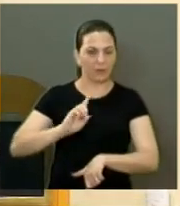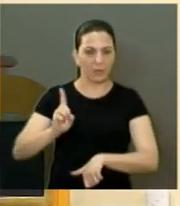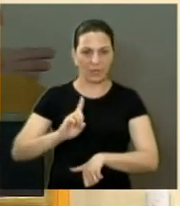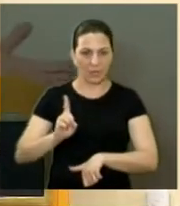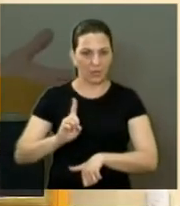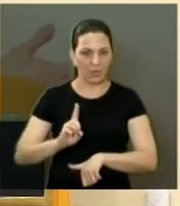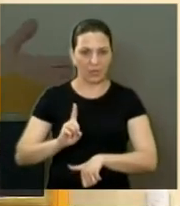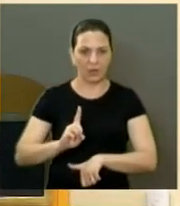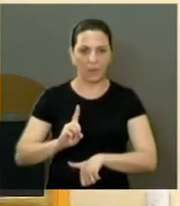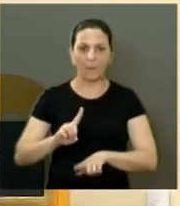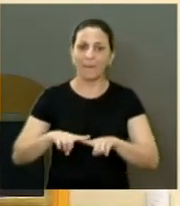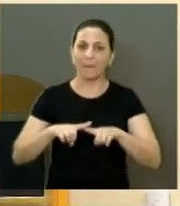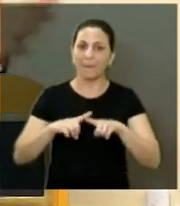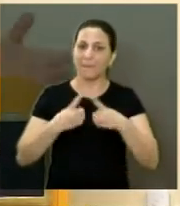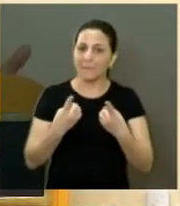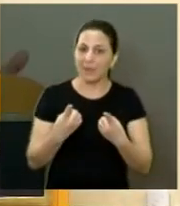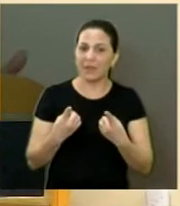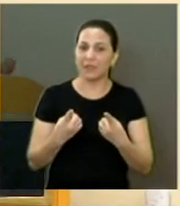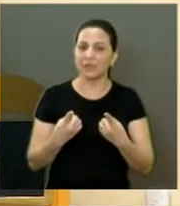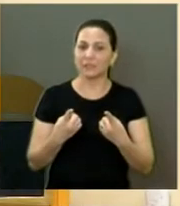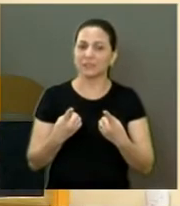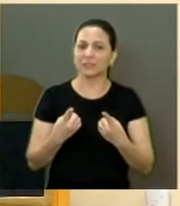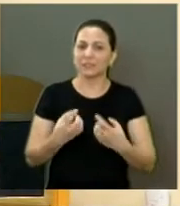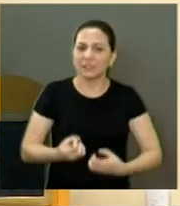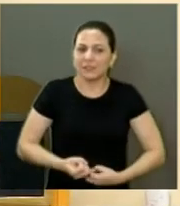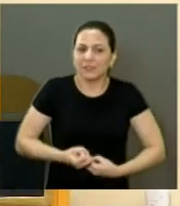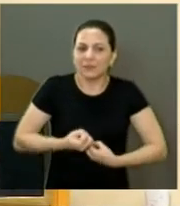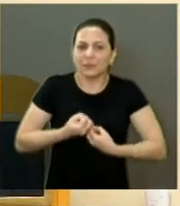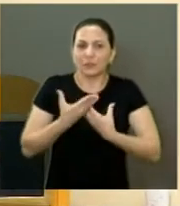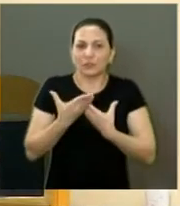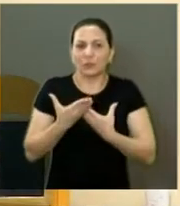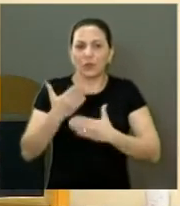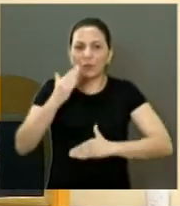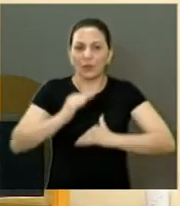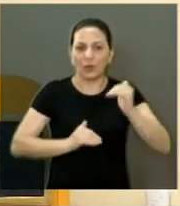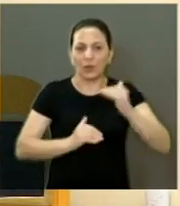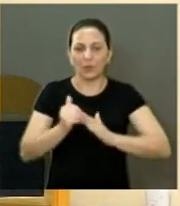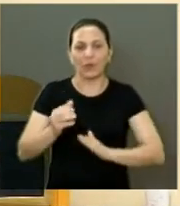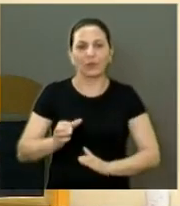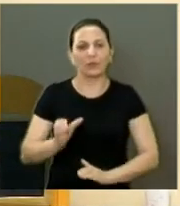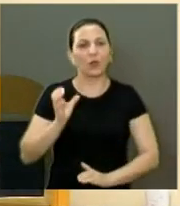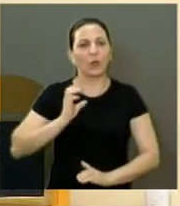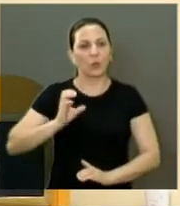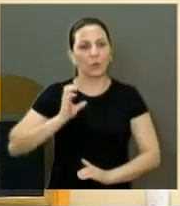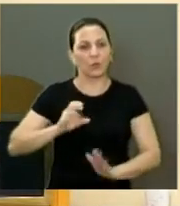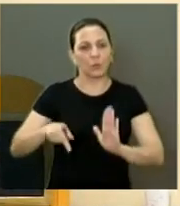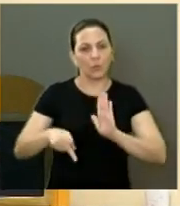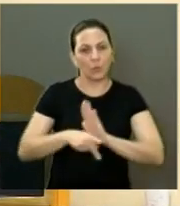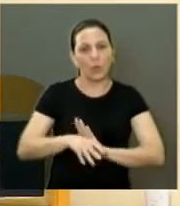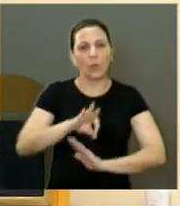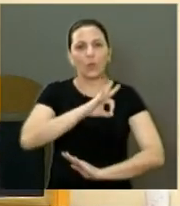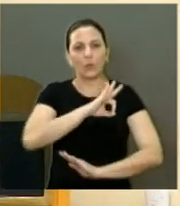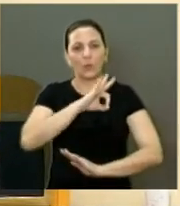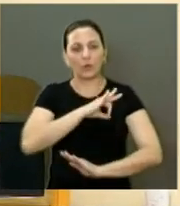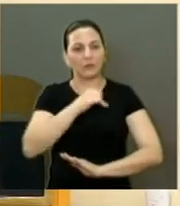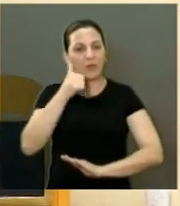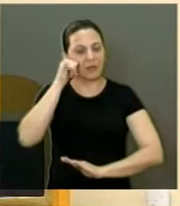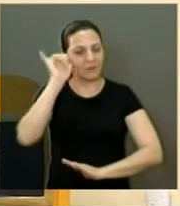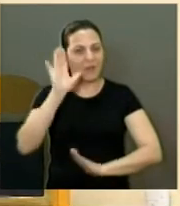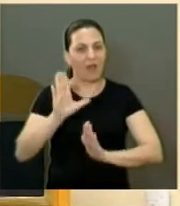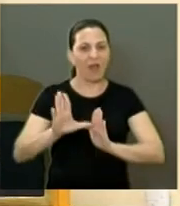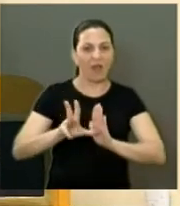foi espontâneo e tomou a posição. Parabéns. Isso aí serve também